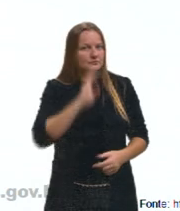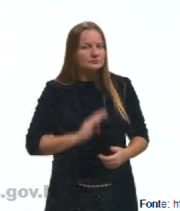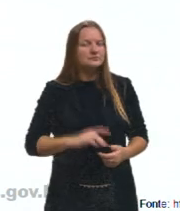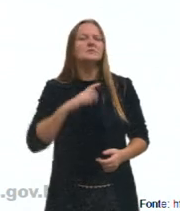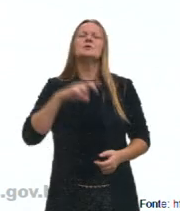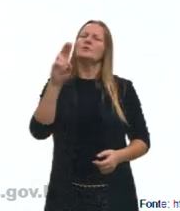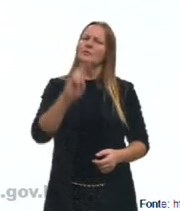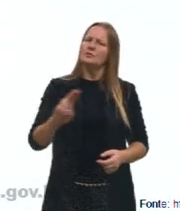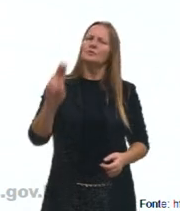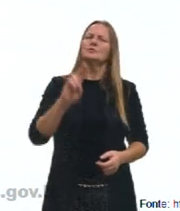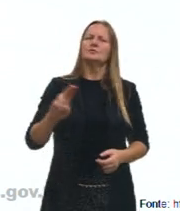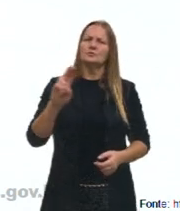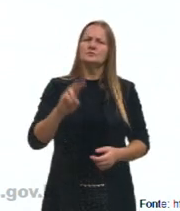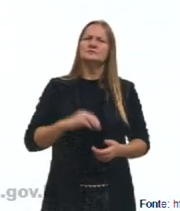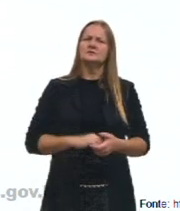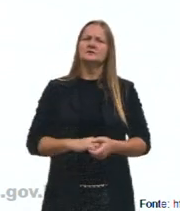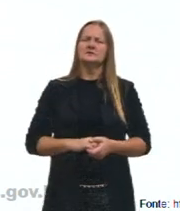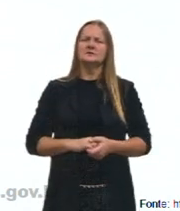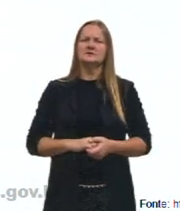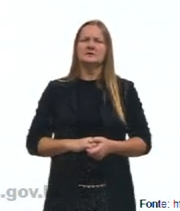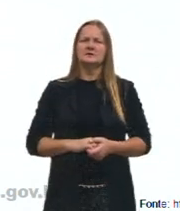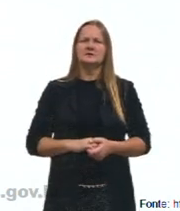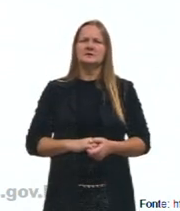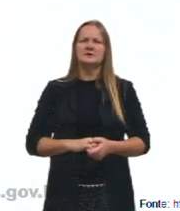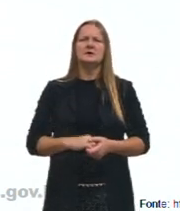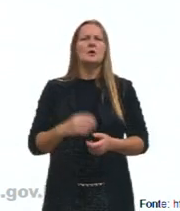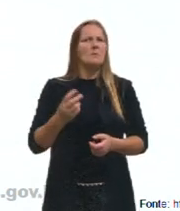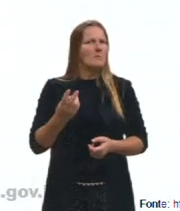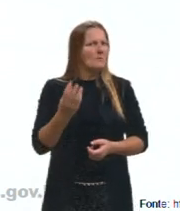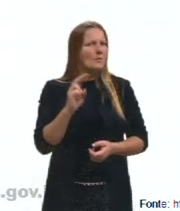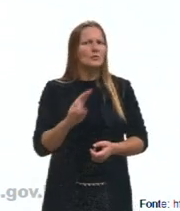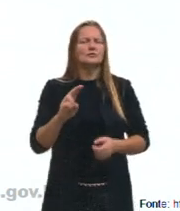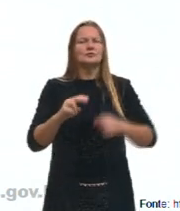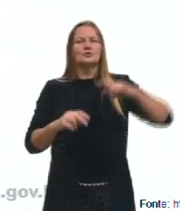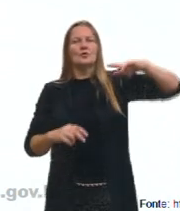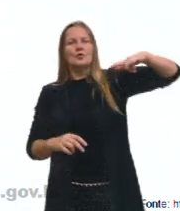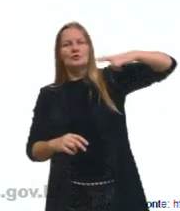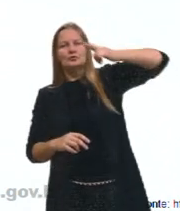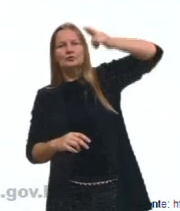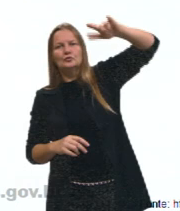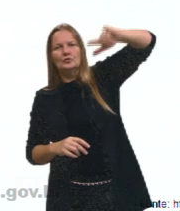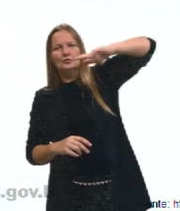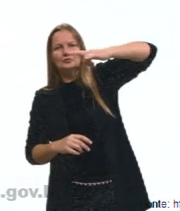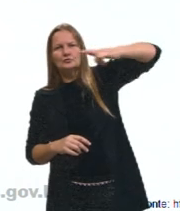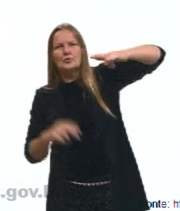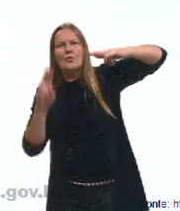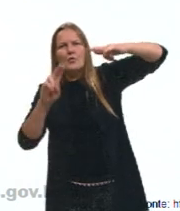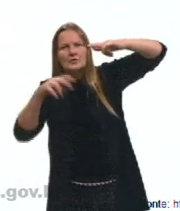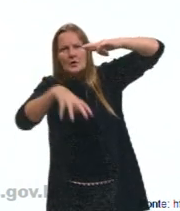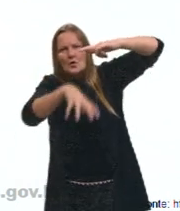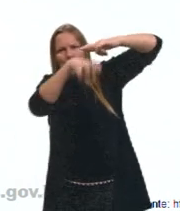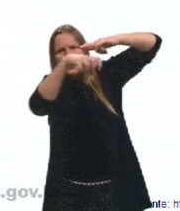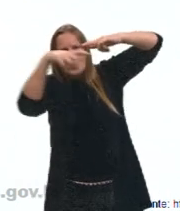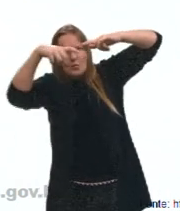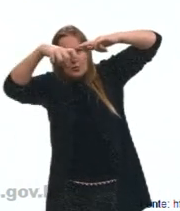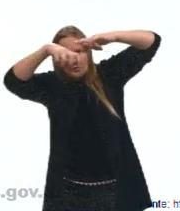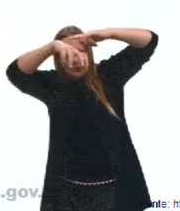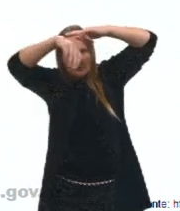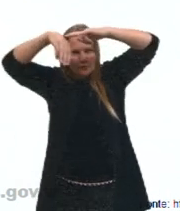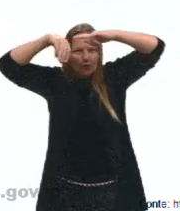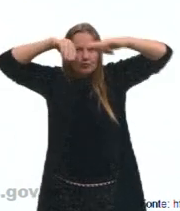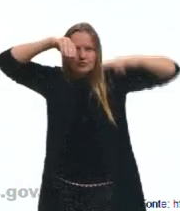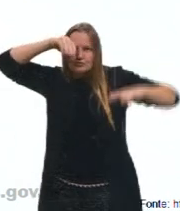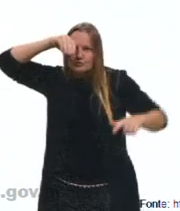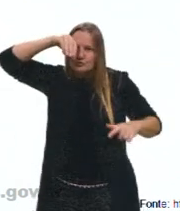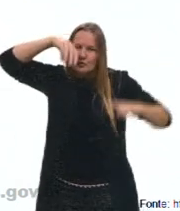a gente usou, né, se usa o censuramento remoto com drones, né, para ver, né, observar, então,